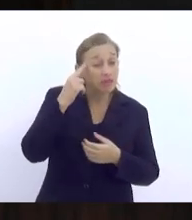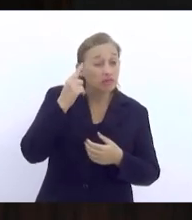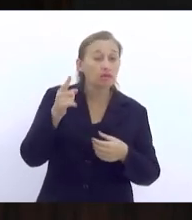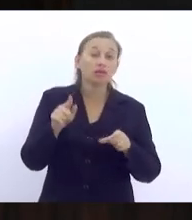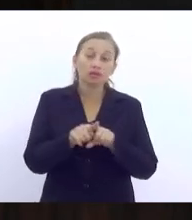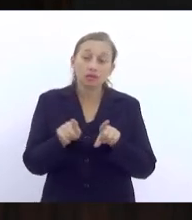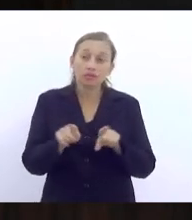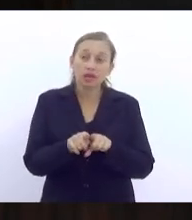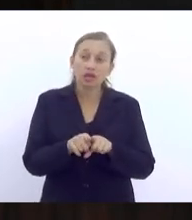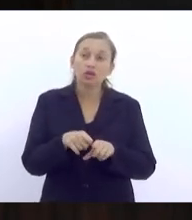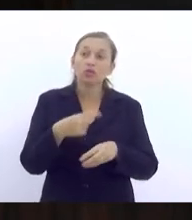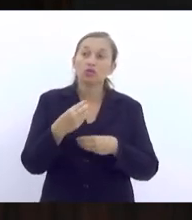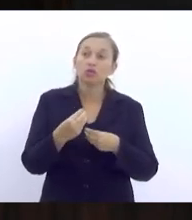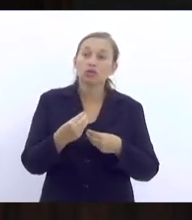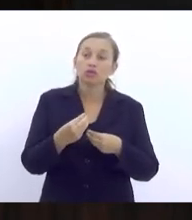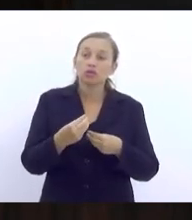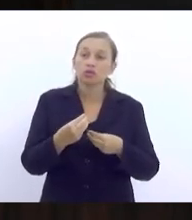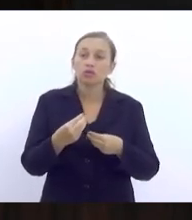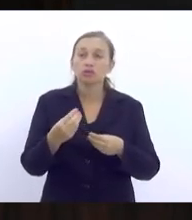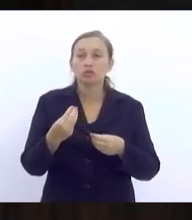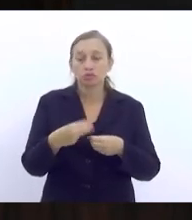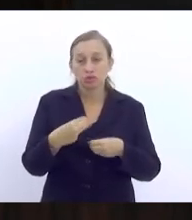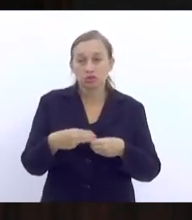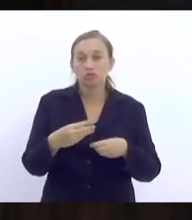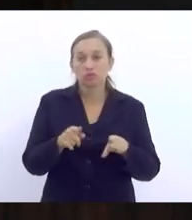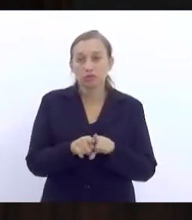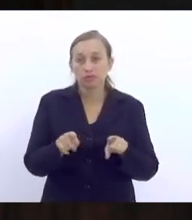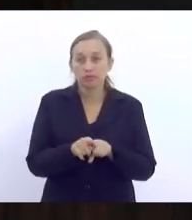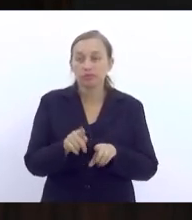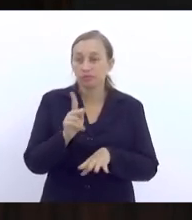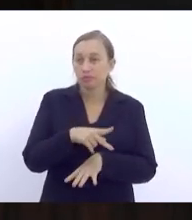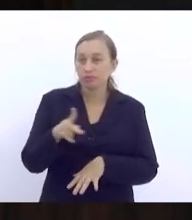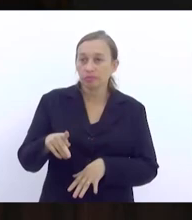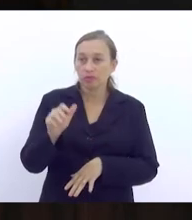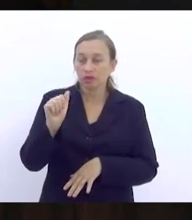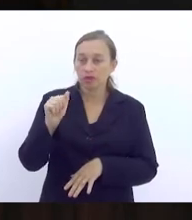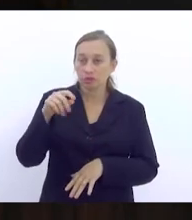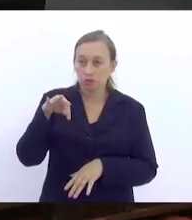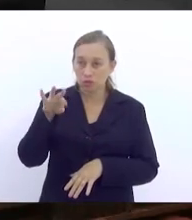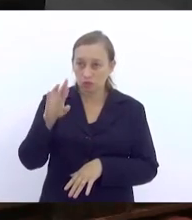isso também para os municípios. Professor Antônio.